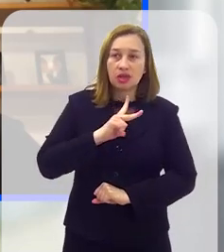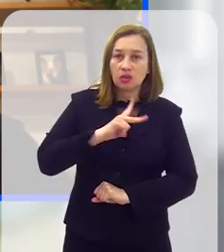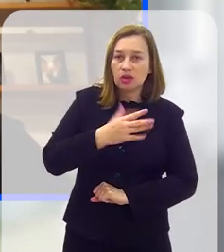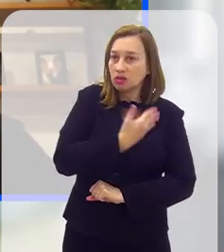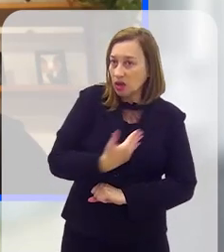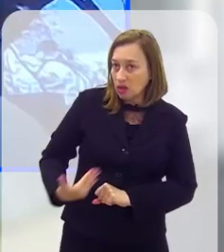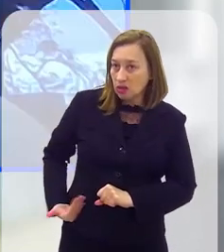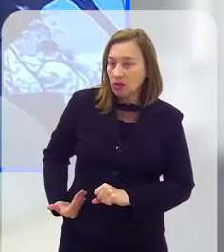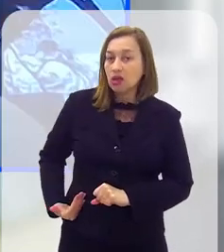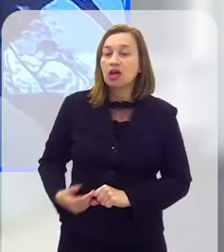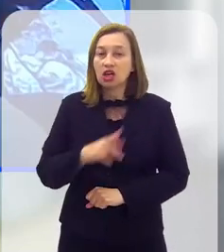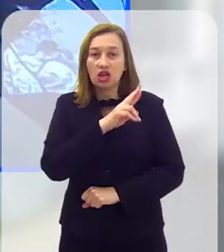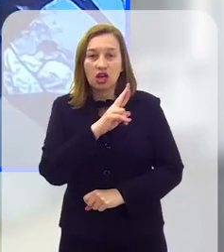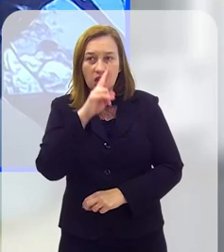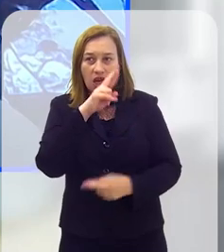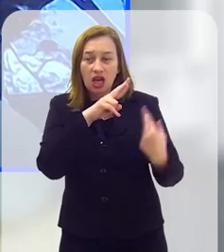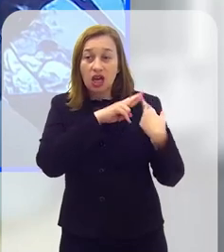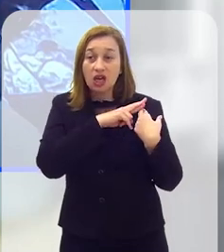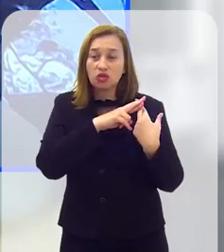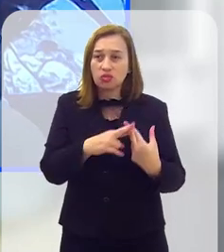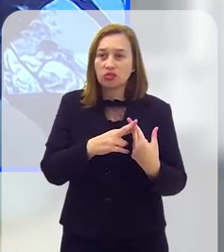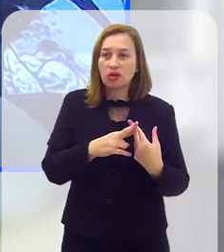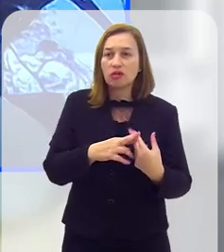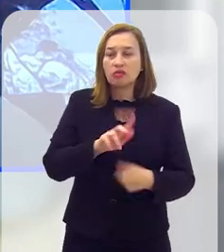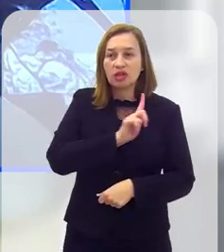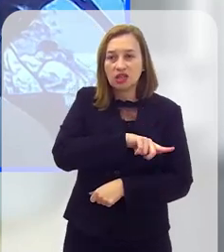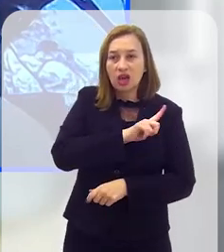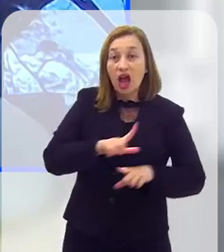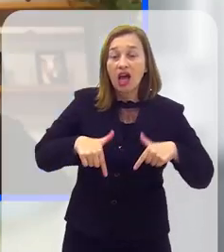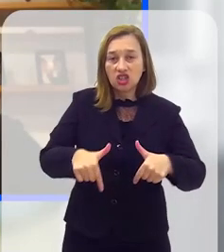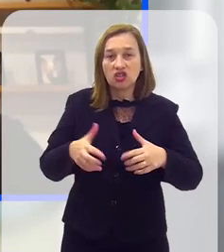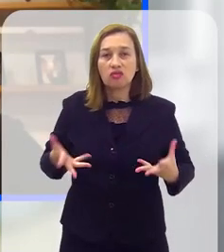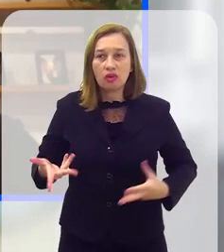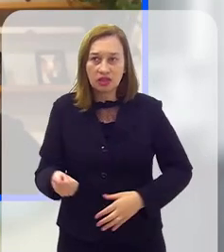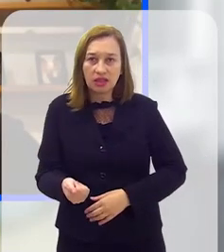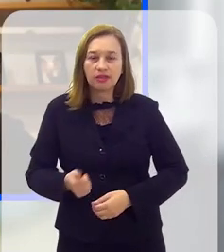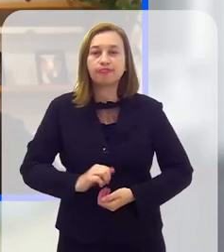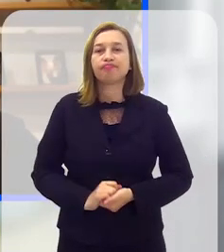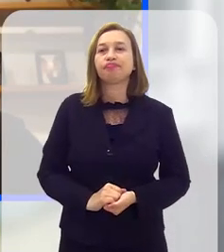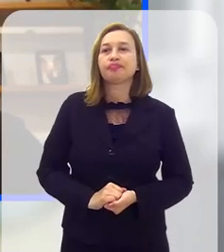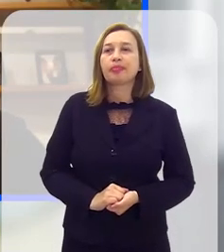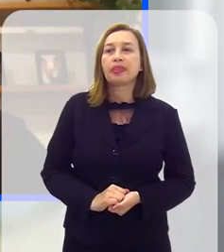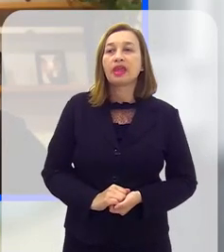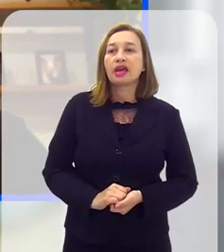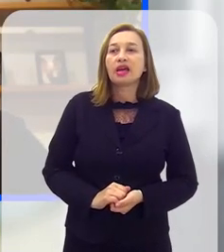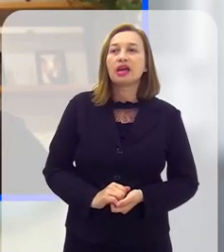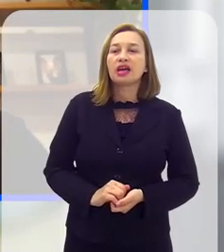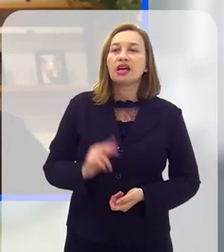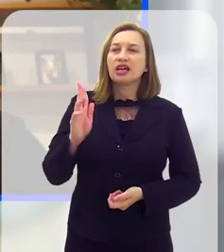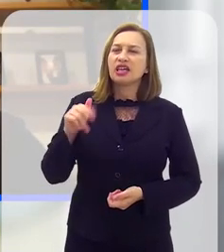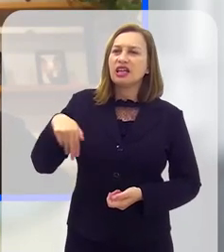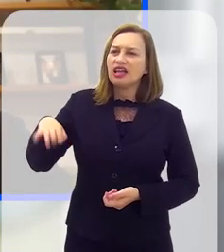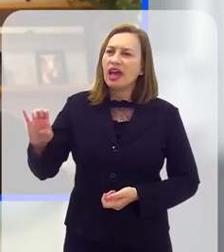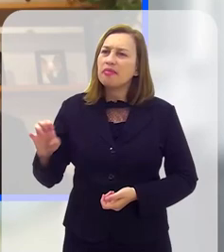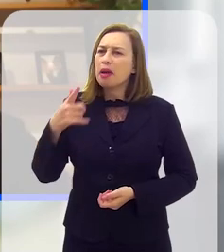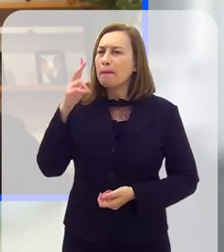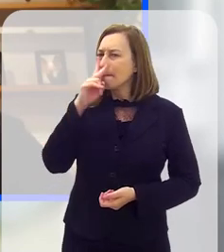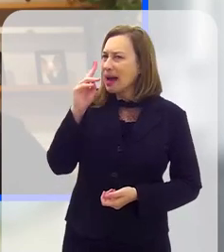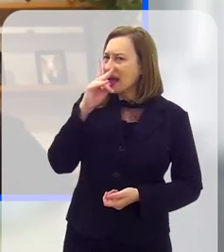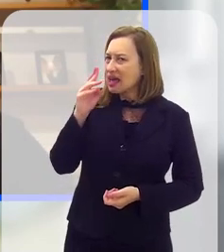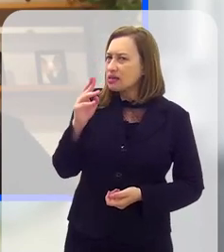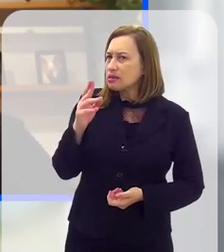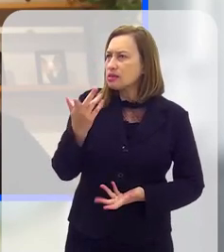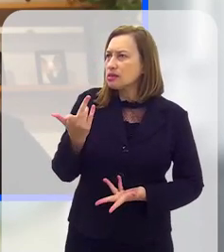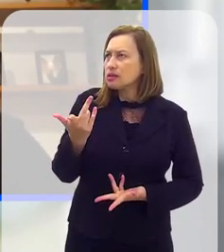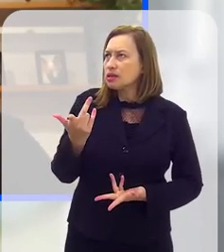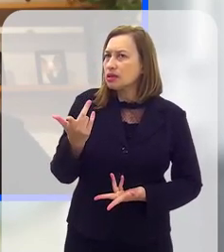privadas, que sejam responsáveis por essa gestão, atuando de forma adequada. Guilherme, parece